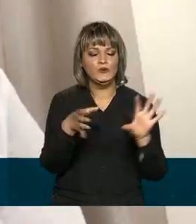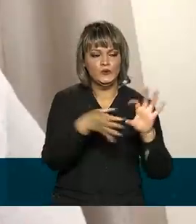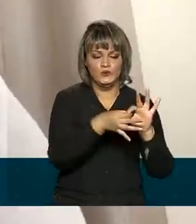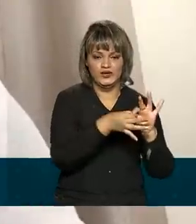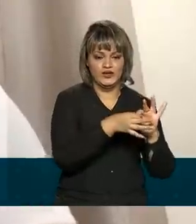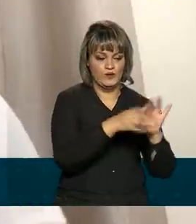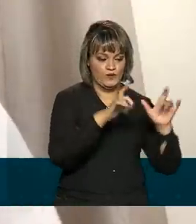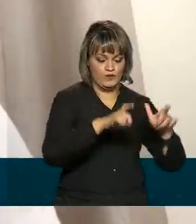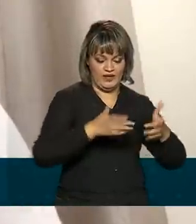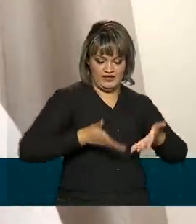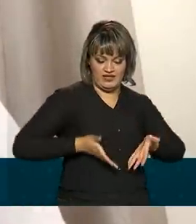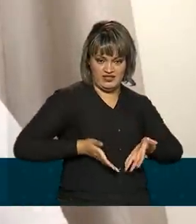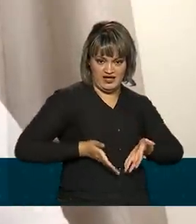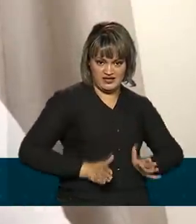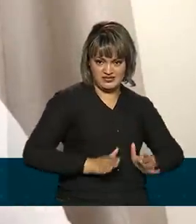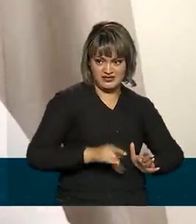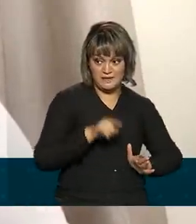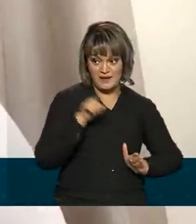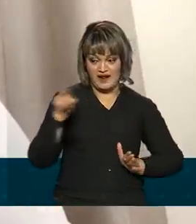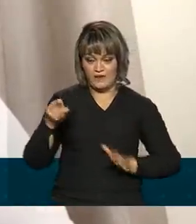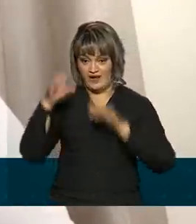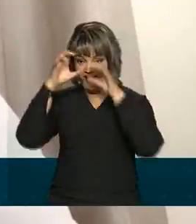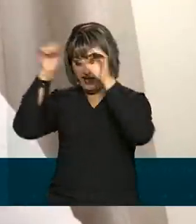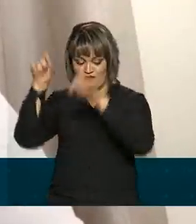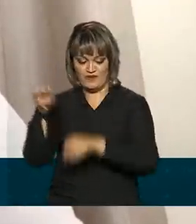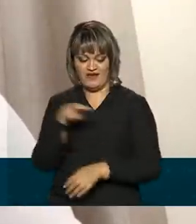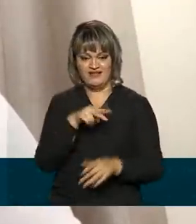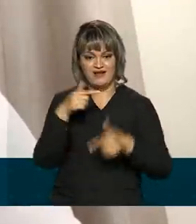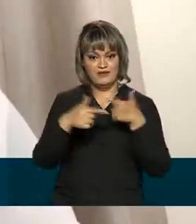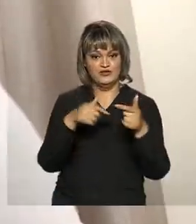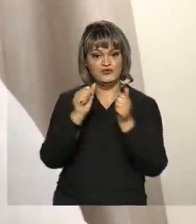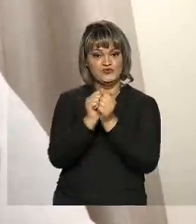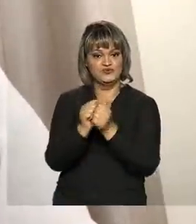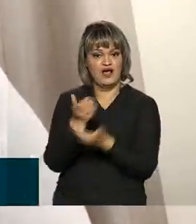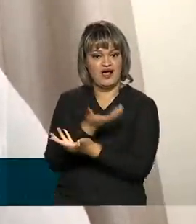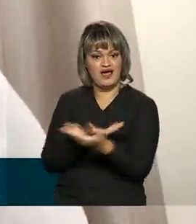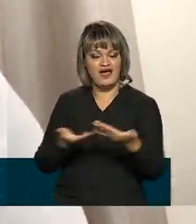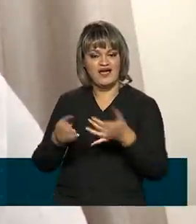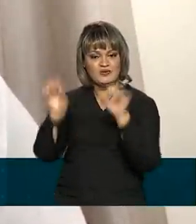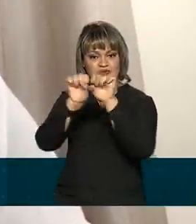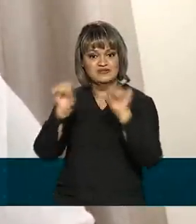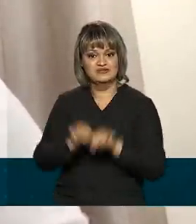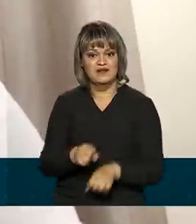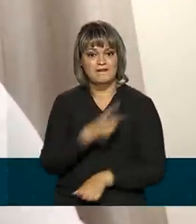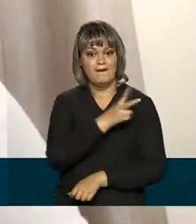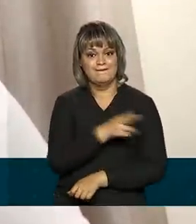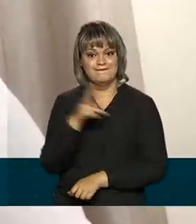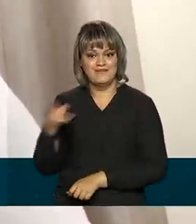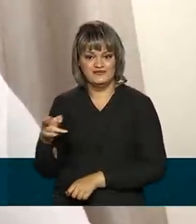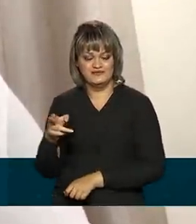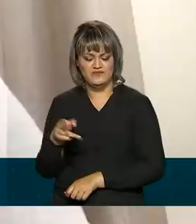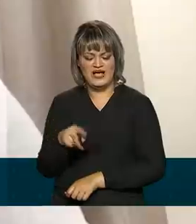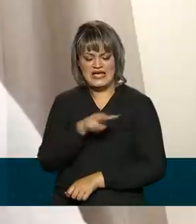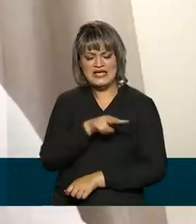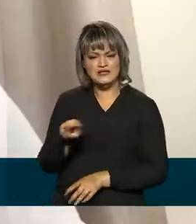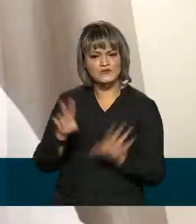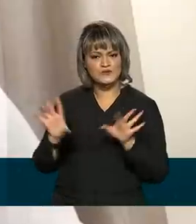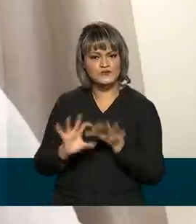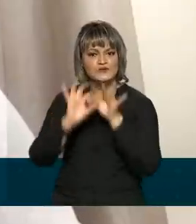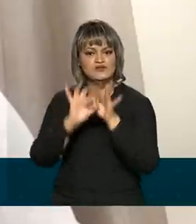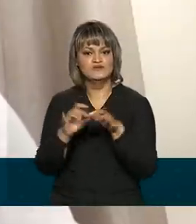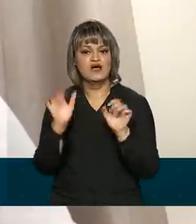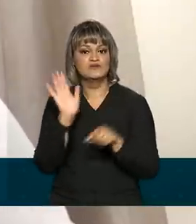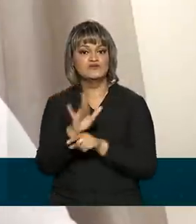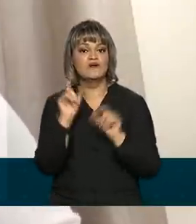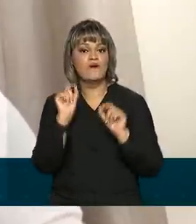maternidades a cartórios através de uma convergência de sistemas. Essa integração de sistemas, ela